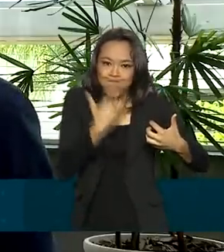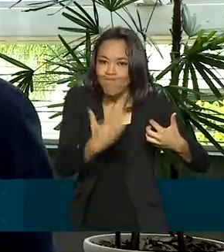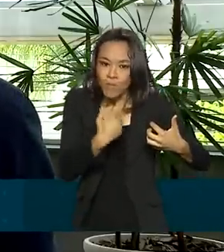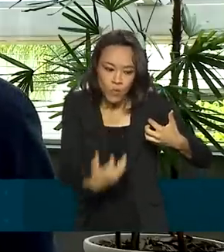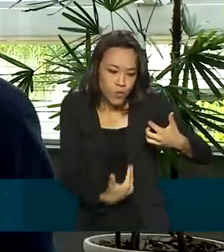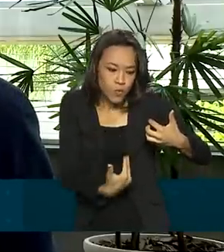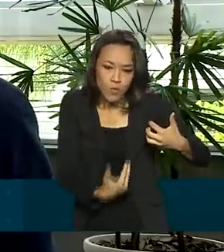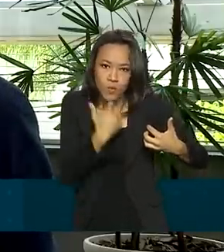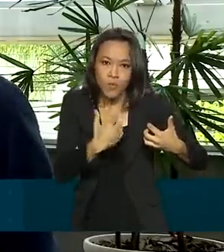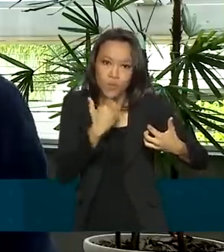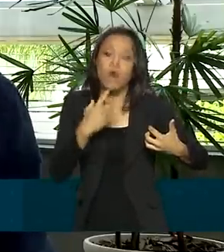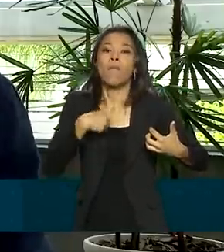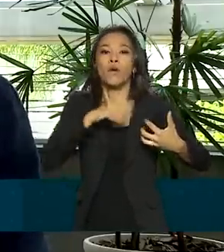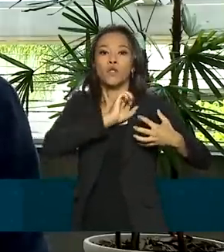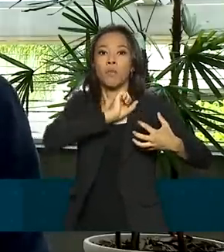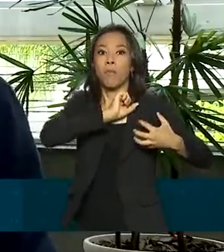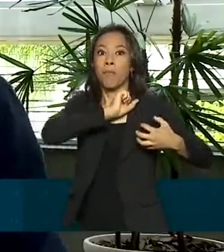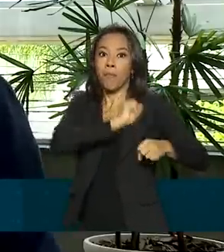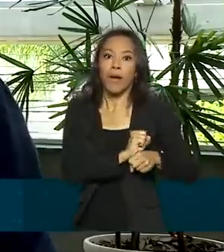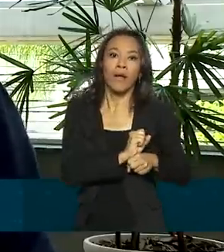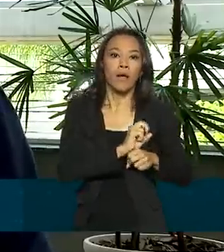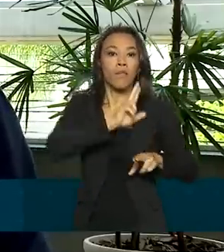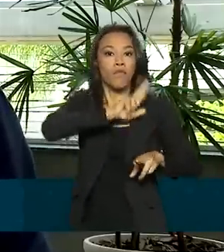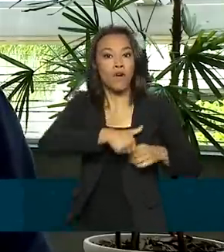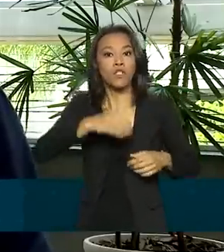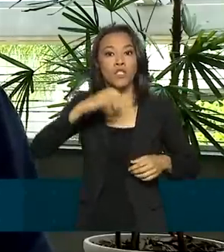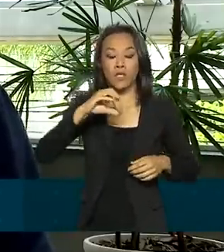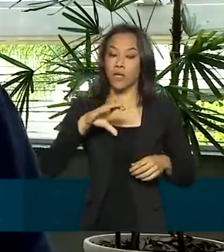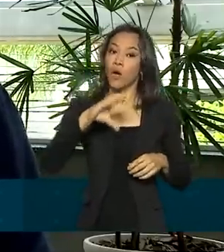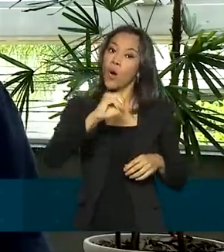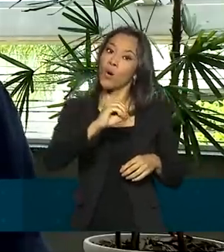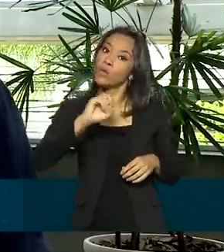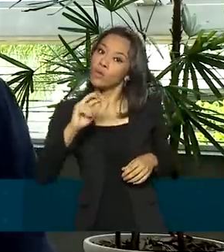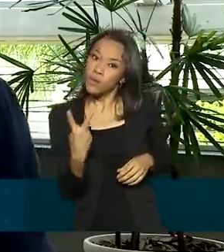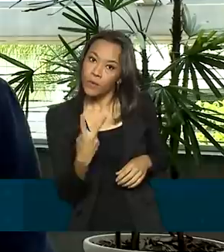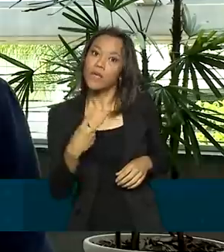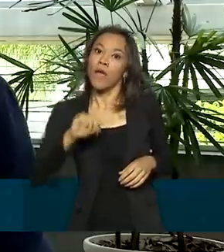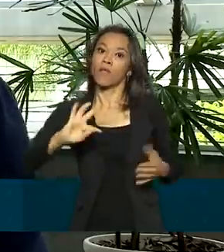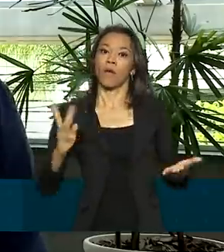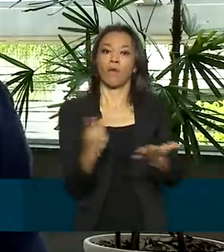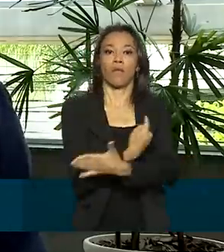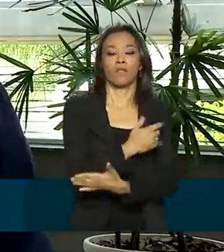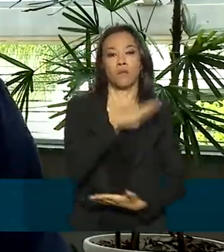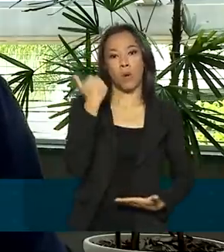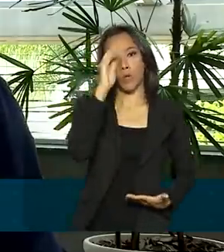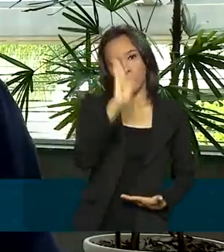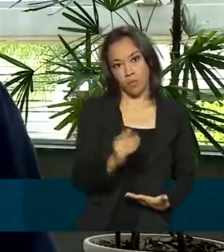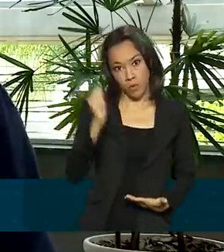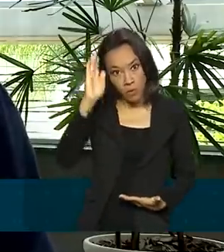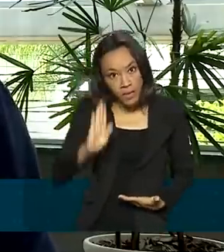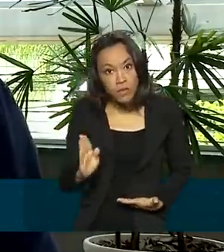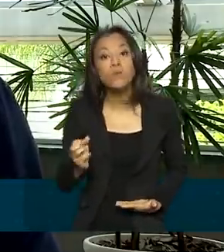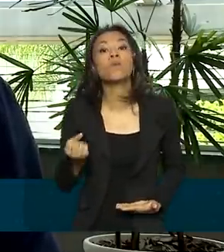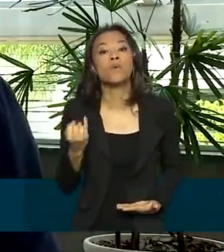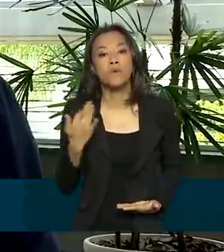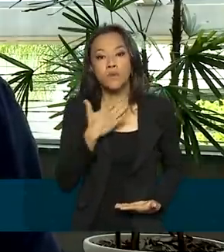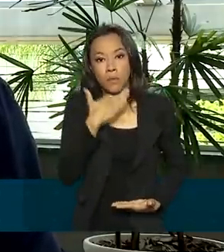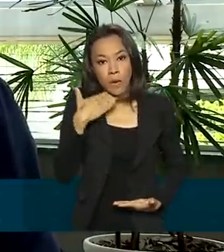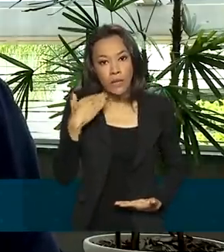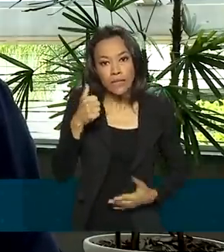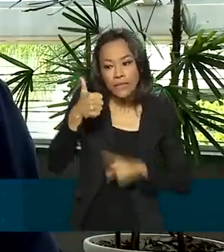falta de oxigênio. É a principal causa de mortes no mundo. No Brasil, morre em média cerca de